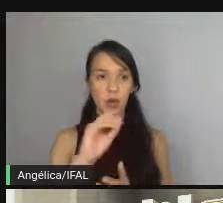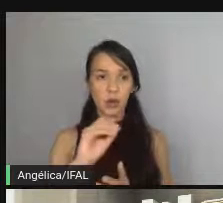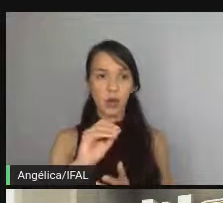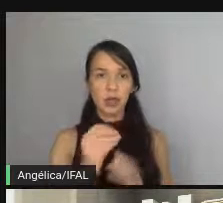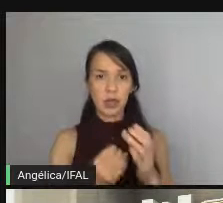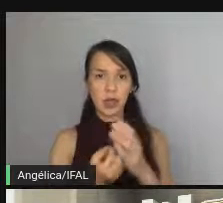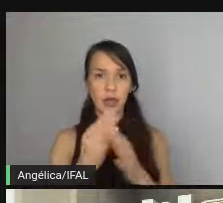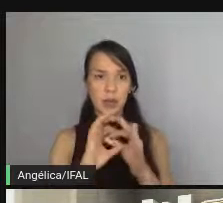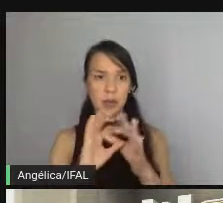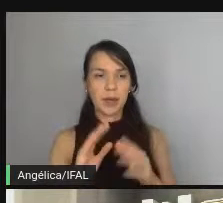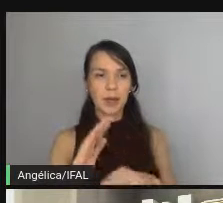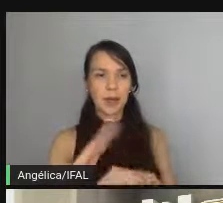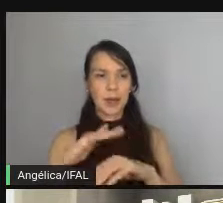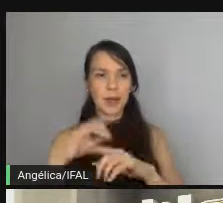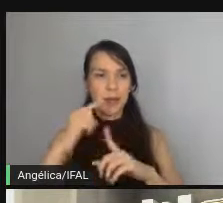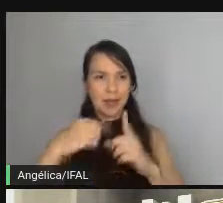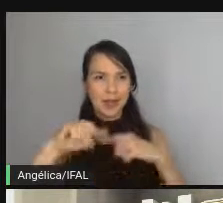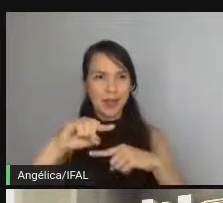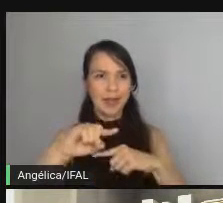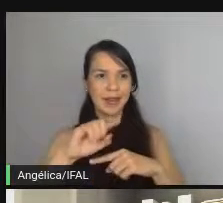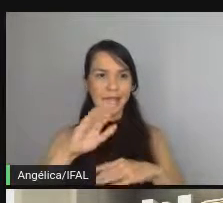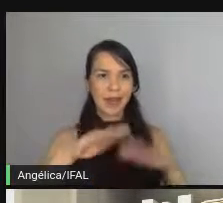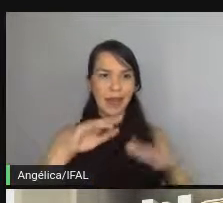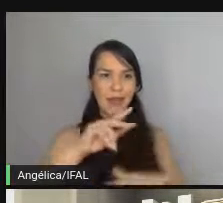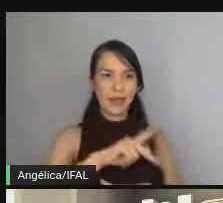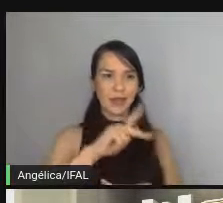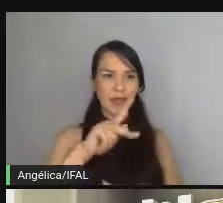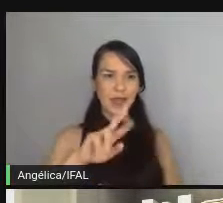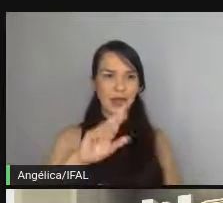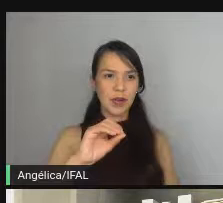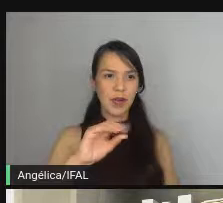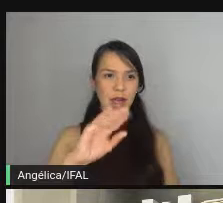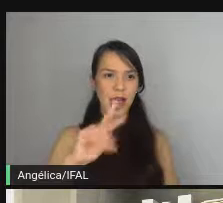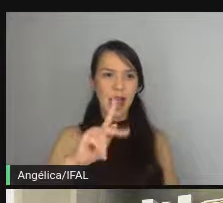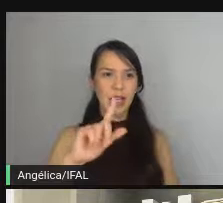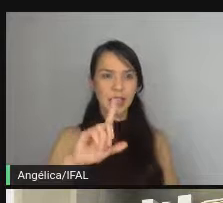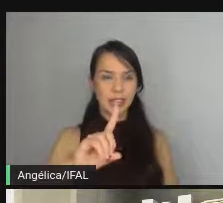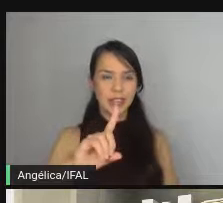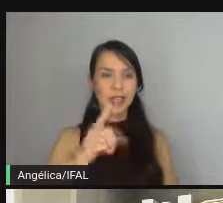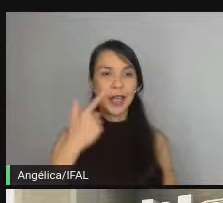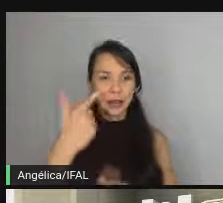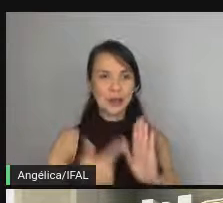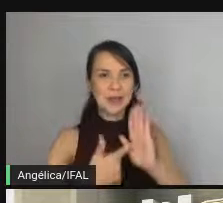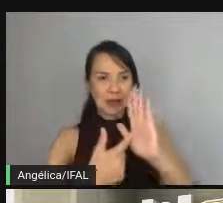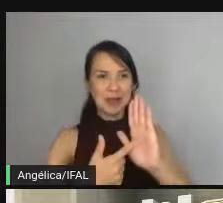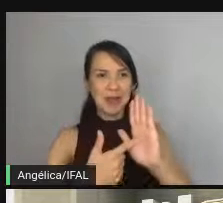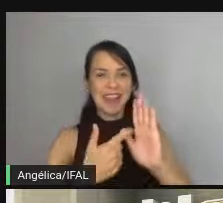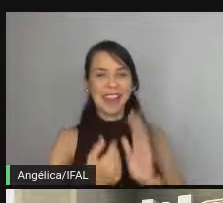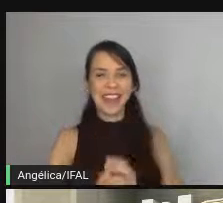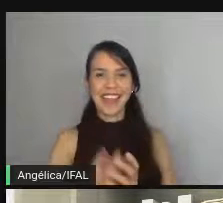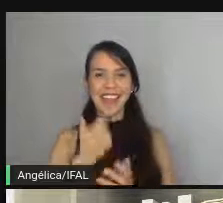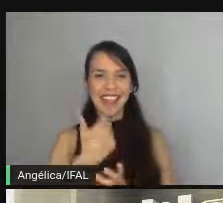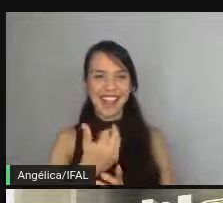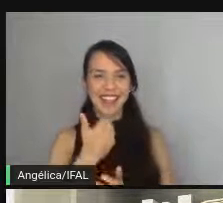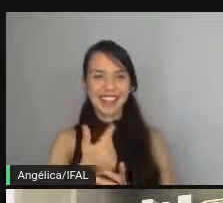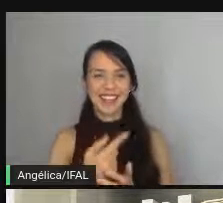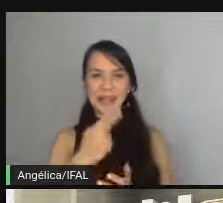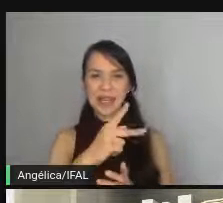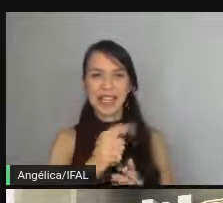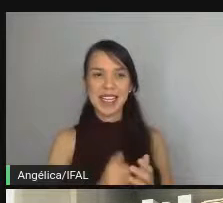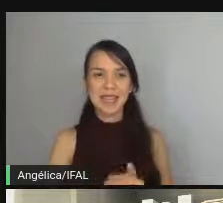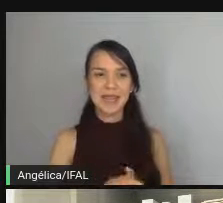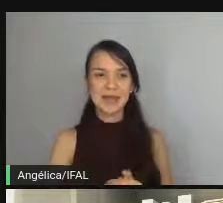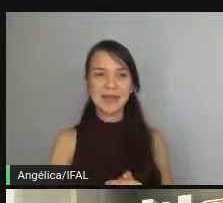pouco mais avançada mas talvez a Rachid não conheça e aí eu quero mostrar o potencial da linguagem para ele então a gente vai ter